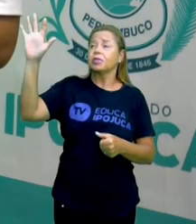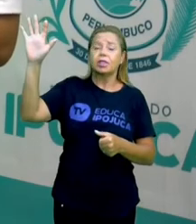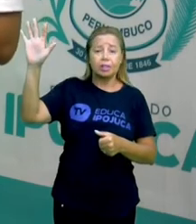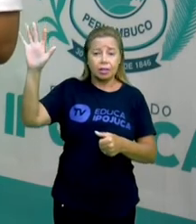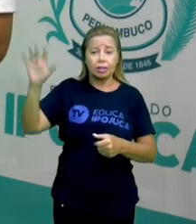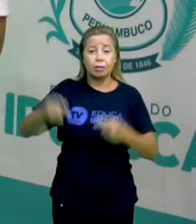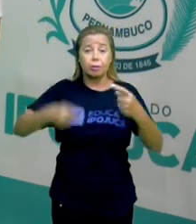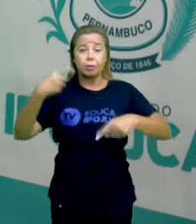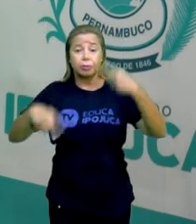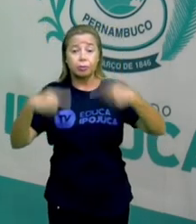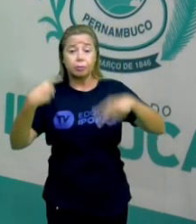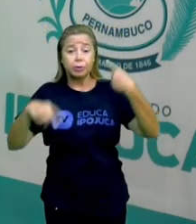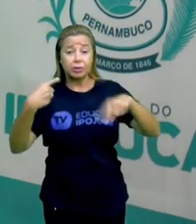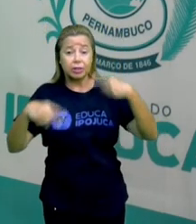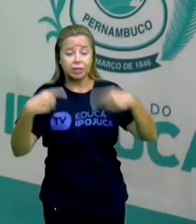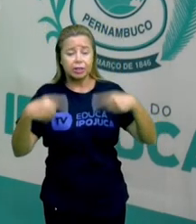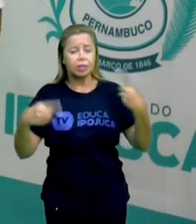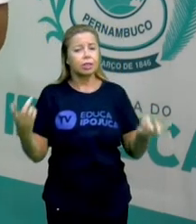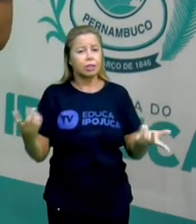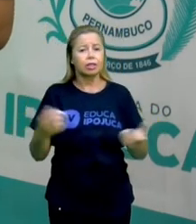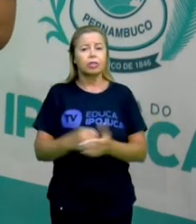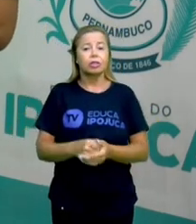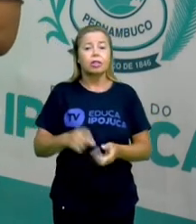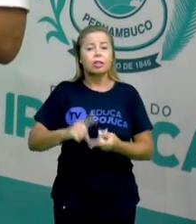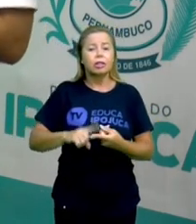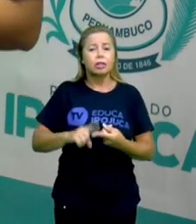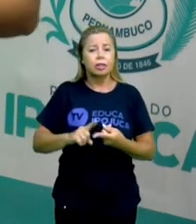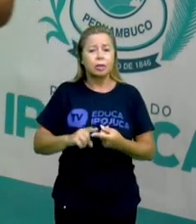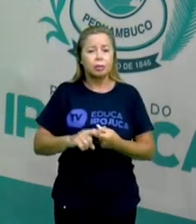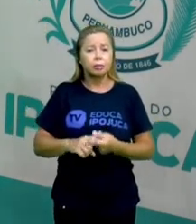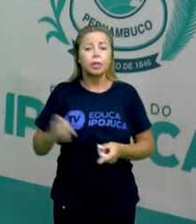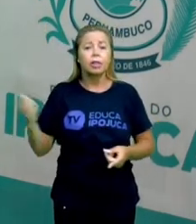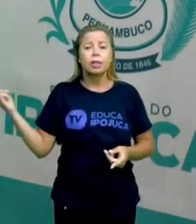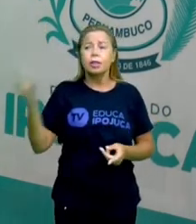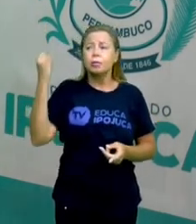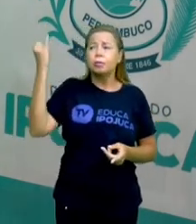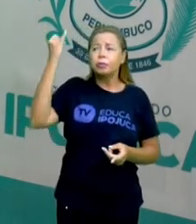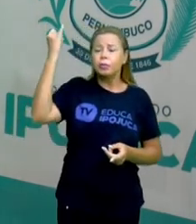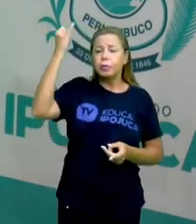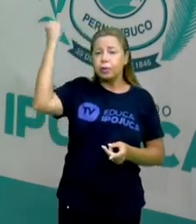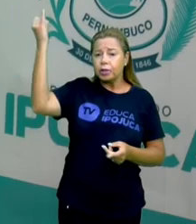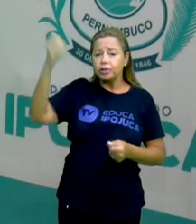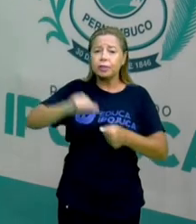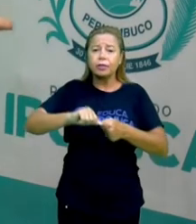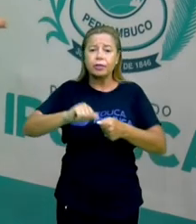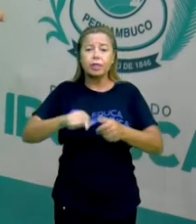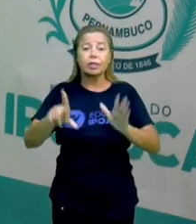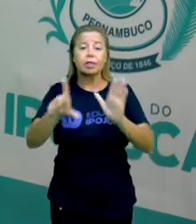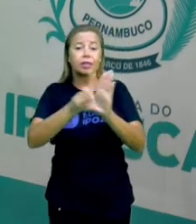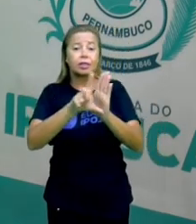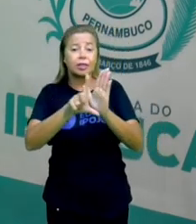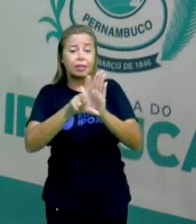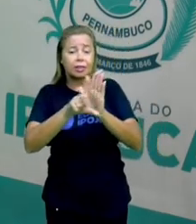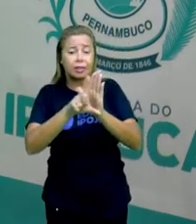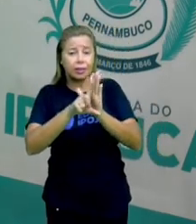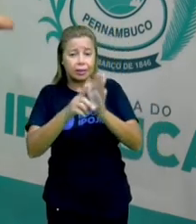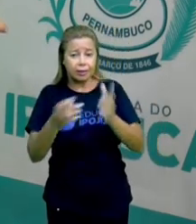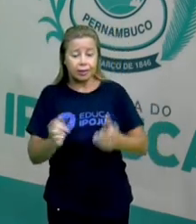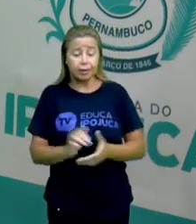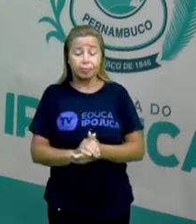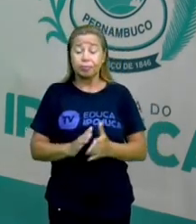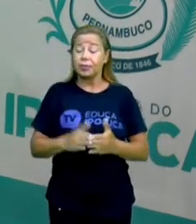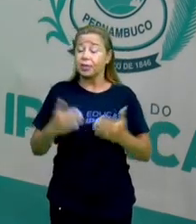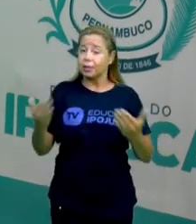administrativas pertinentes a elaborar suas leis. No momento que Ipojuca teve essa